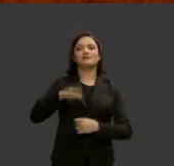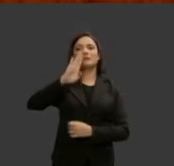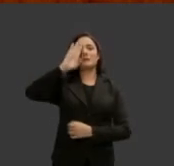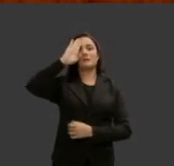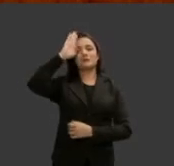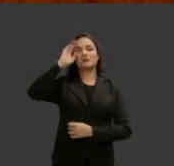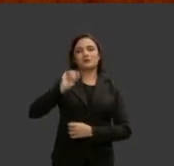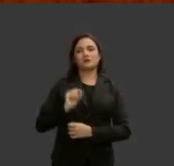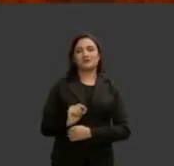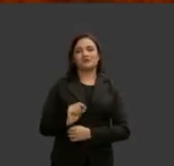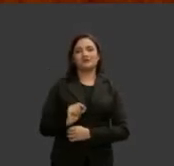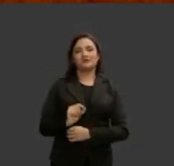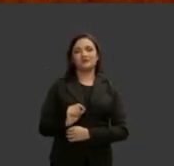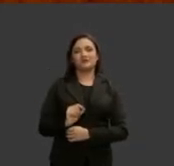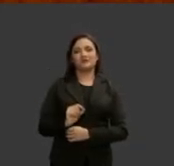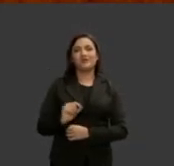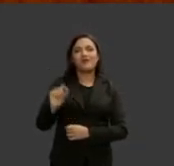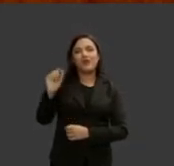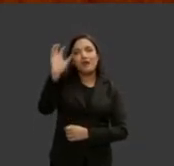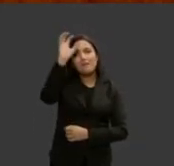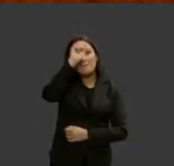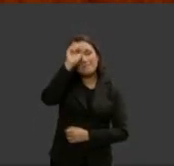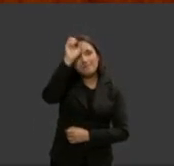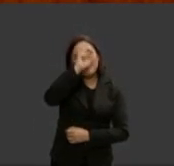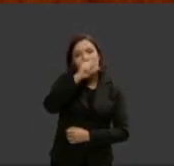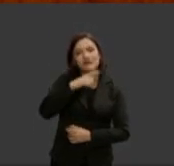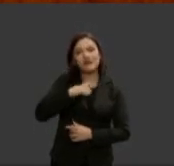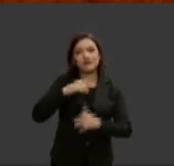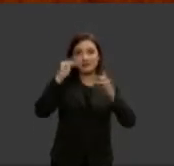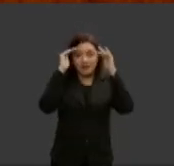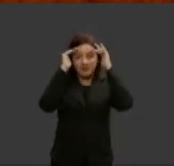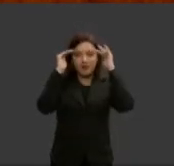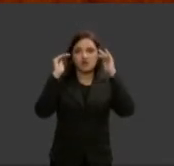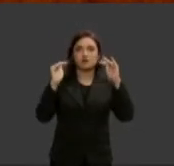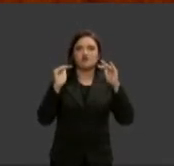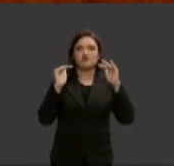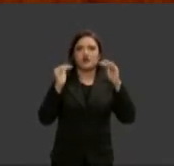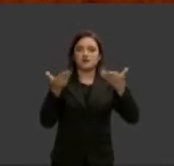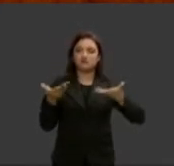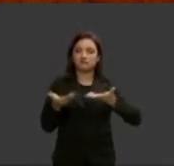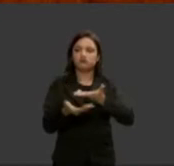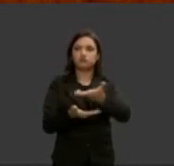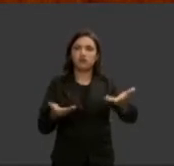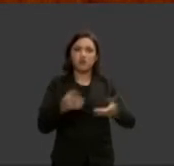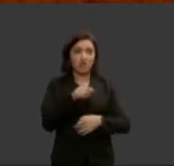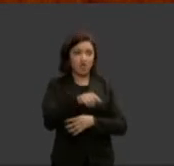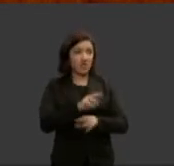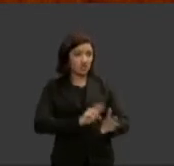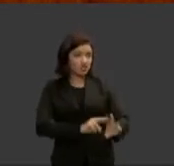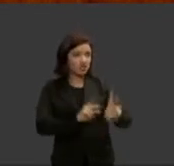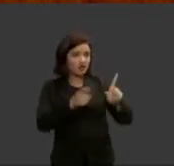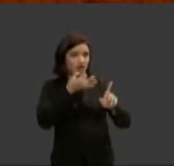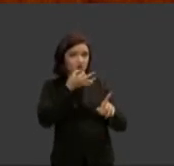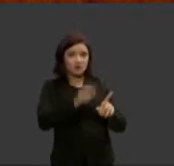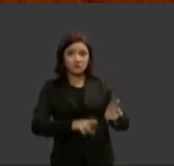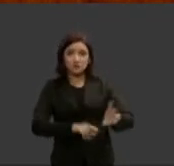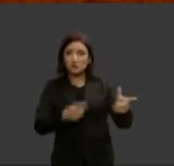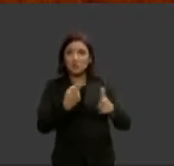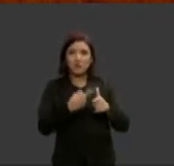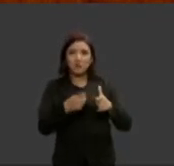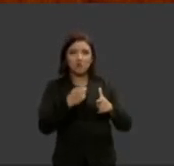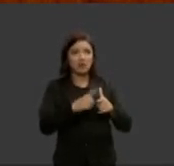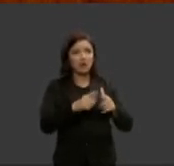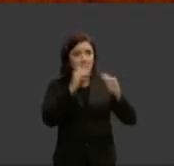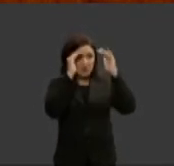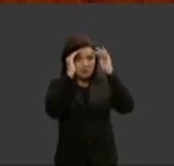aprender a respeitar o outro o diferente a partir daí o diálogo se estabelece